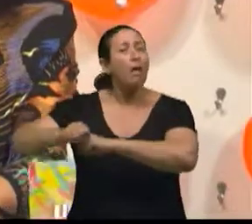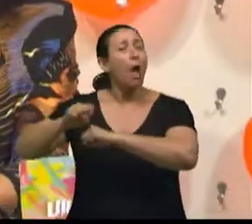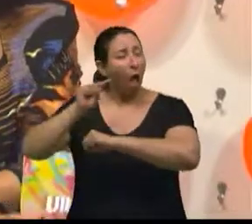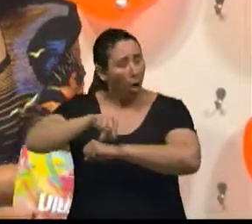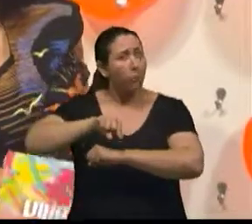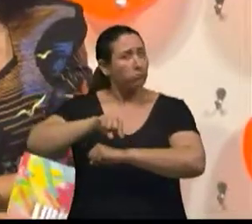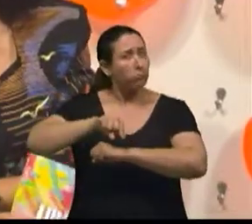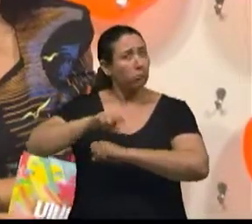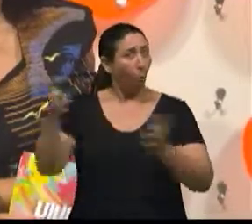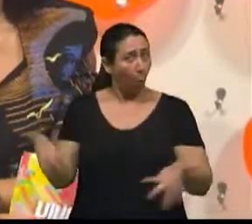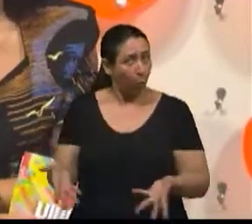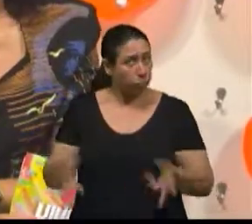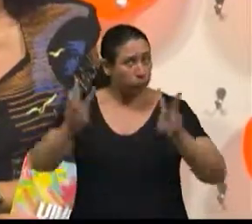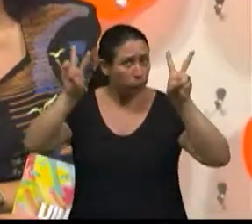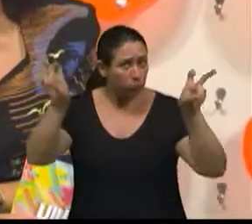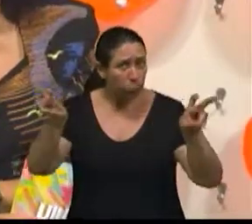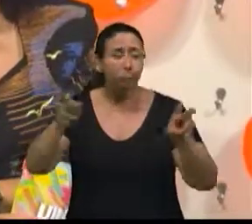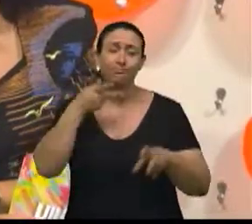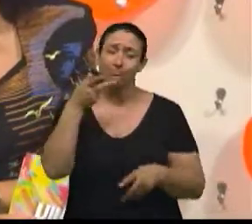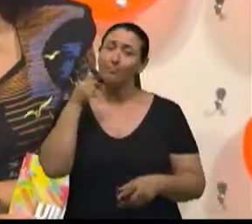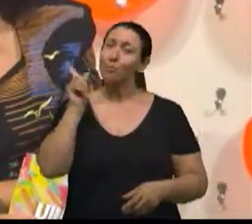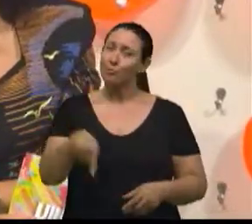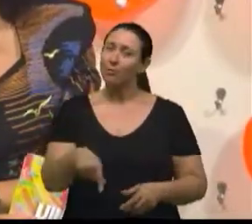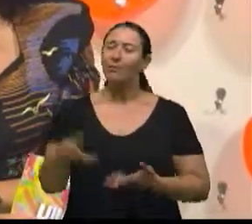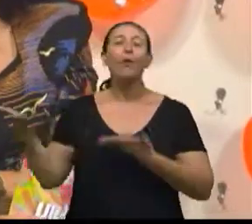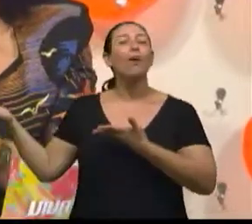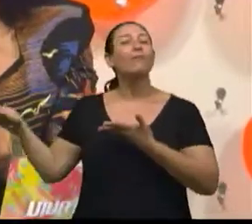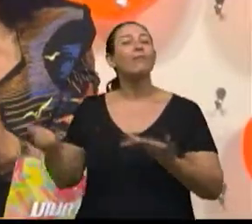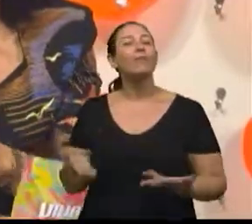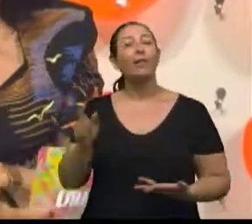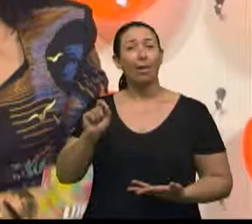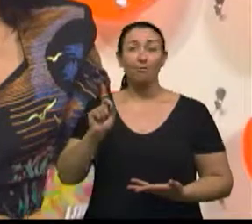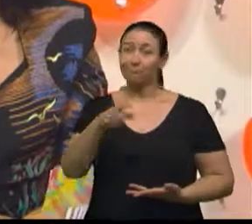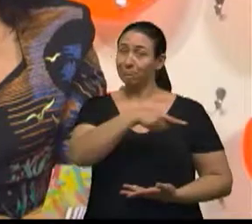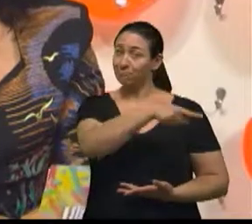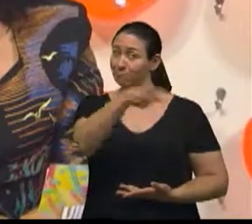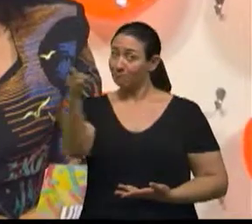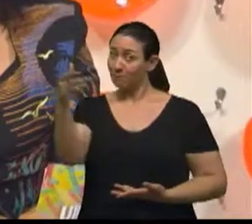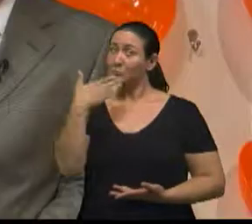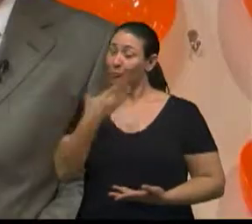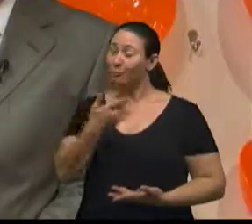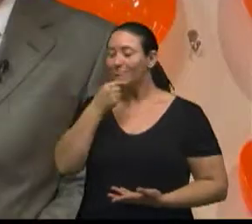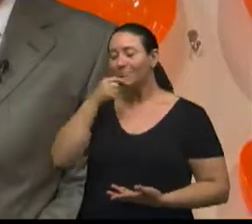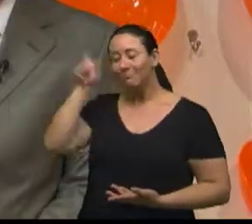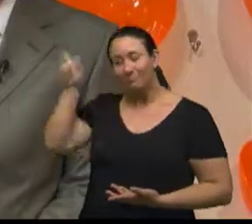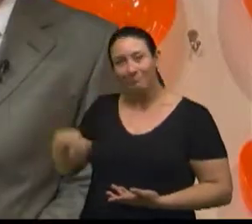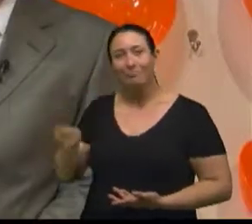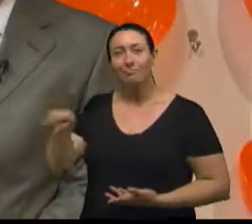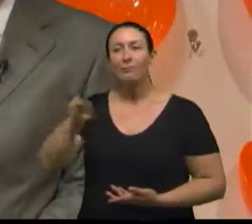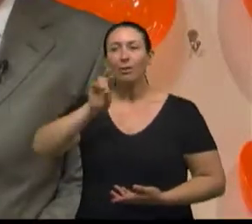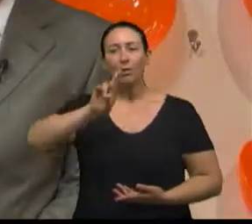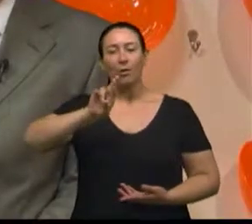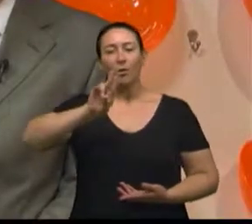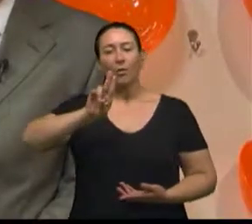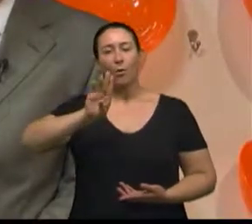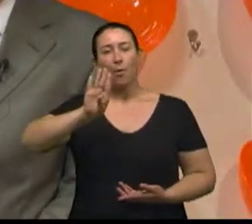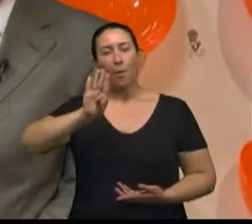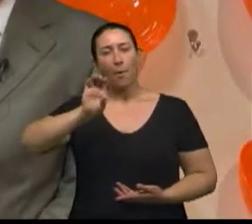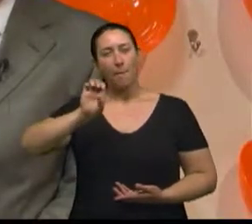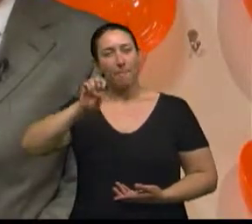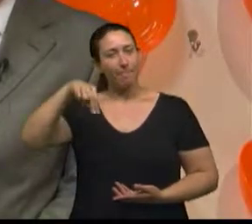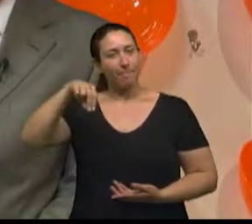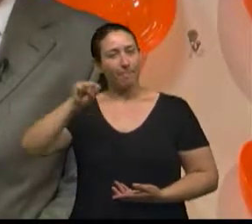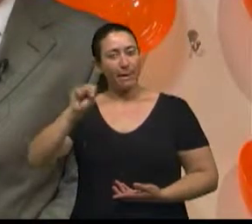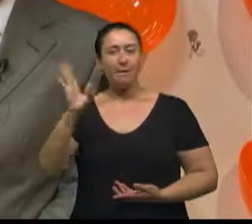sobre quedas e fraturas. E o nosso convidado, que você pediu, é o médico ortopedista Rubens Milman, que também é